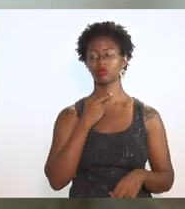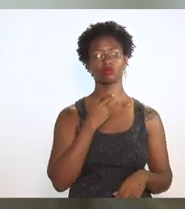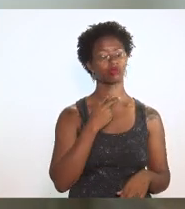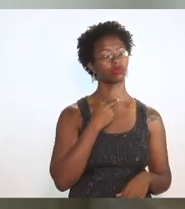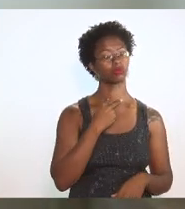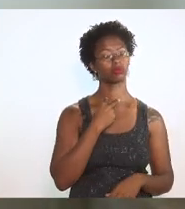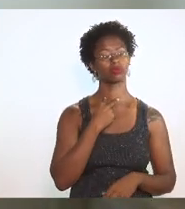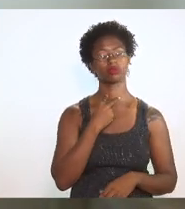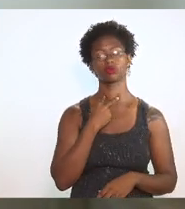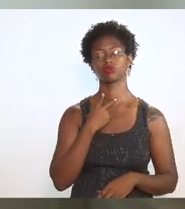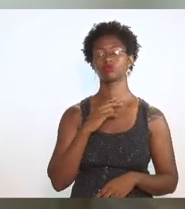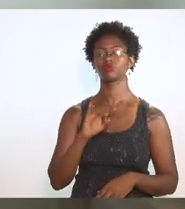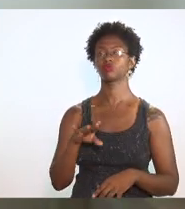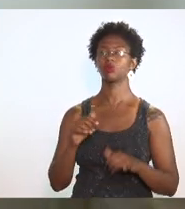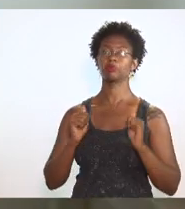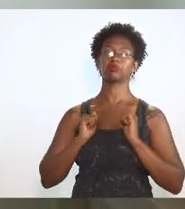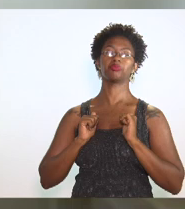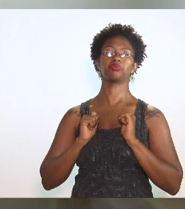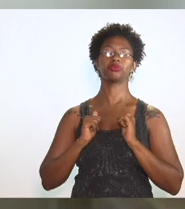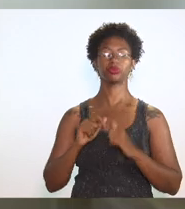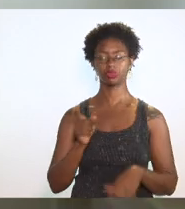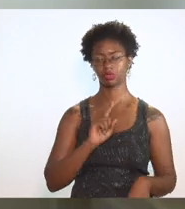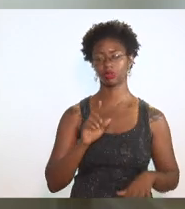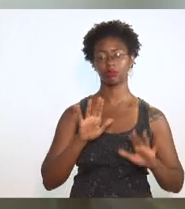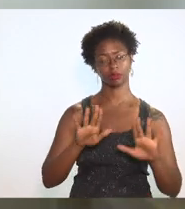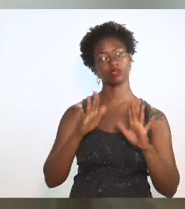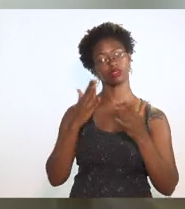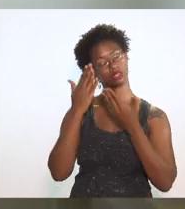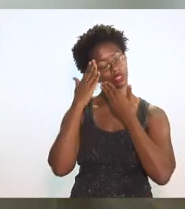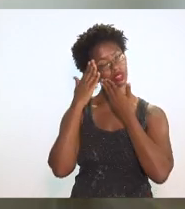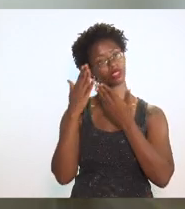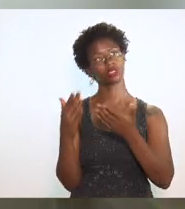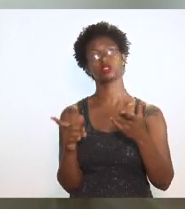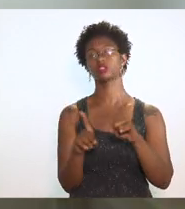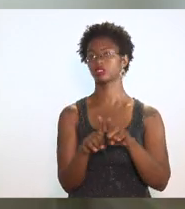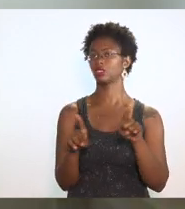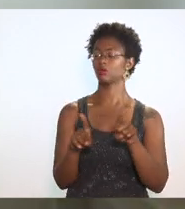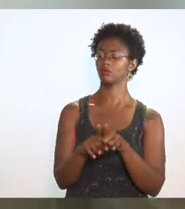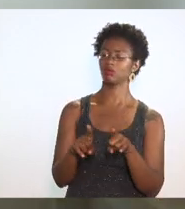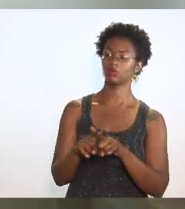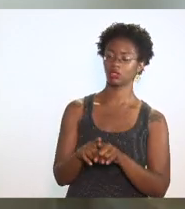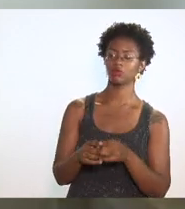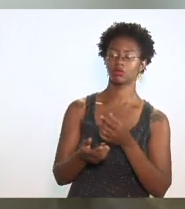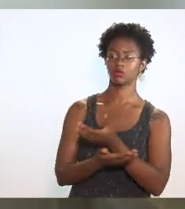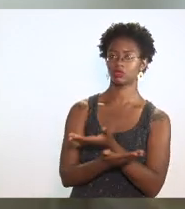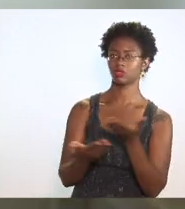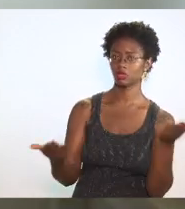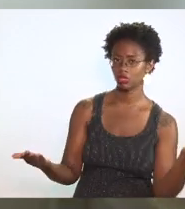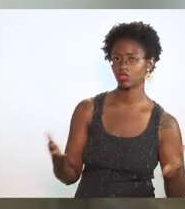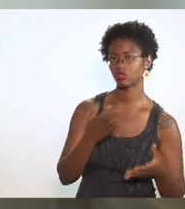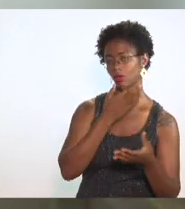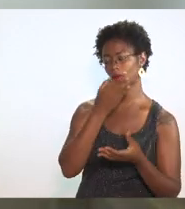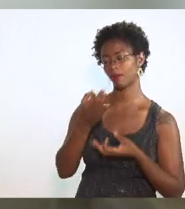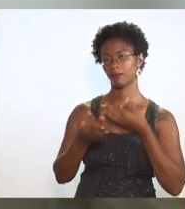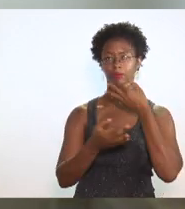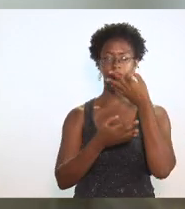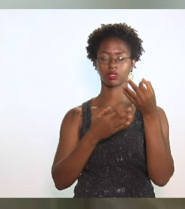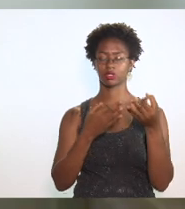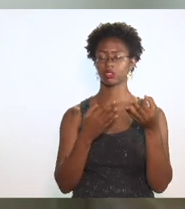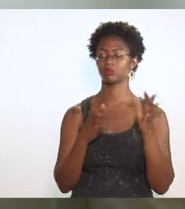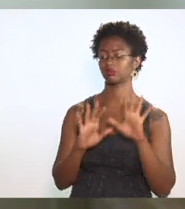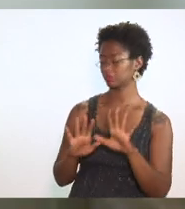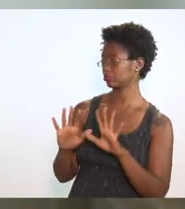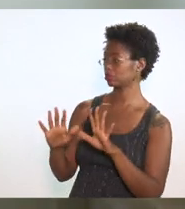encostados na parede. Mas agradeço os seus comentários. Não, não.